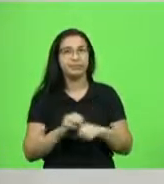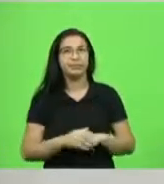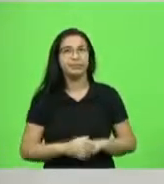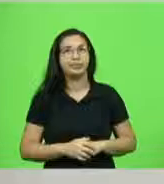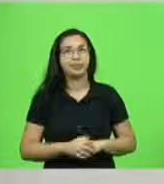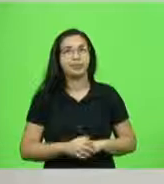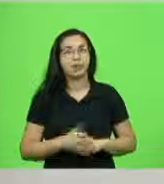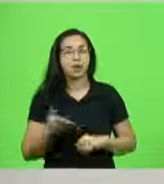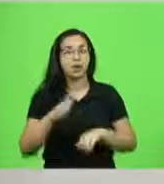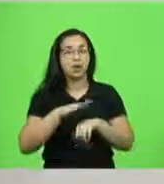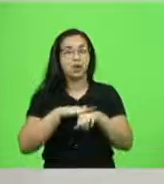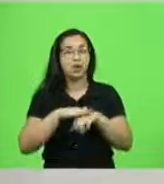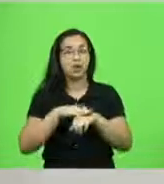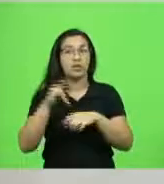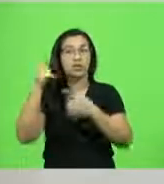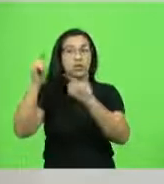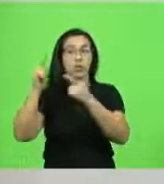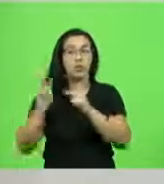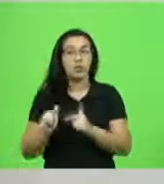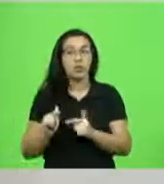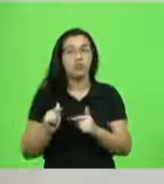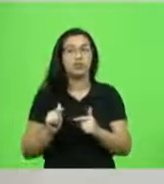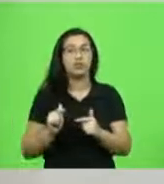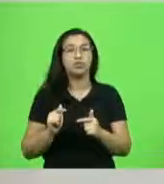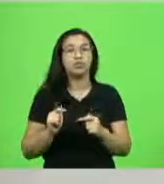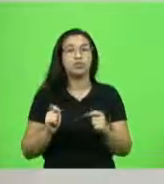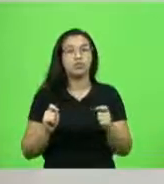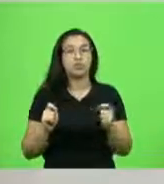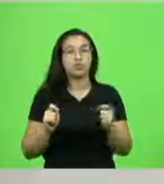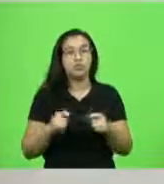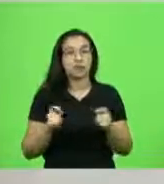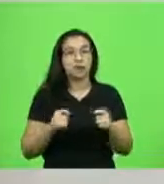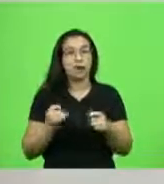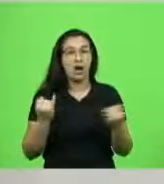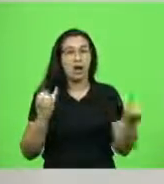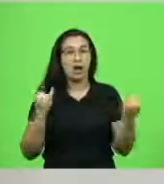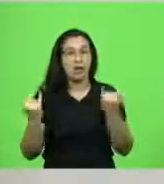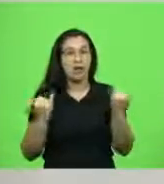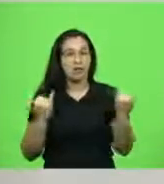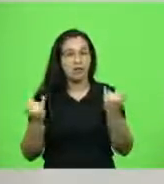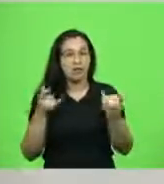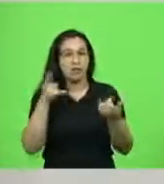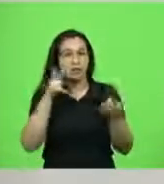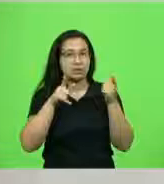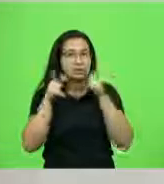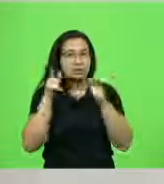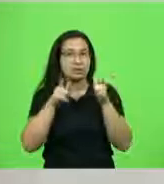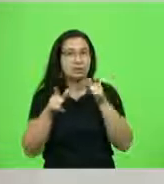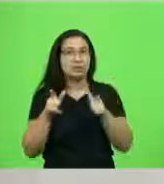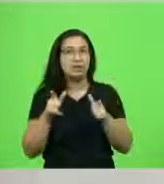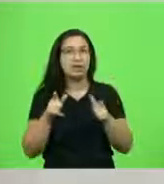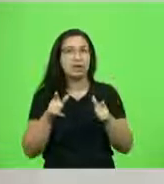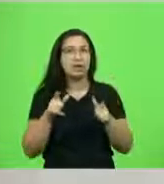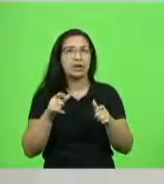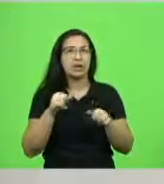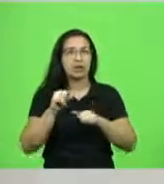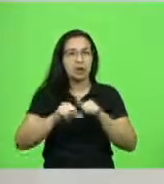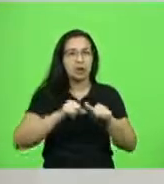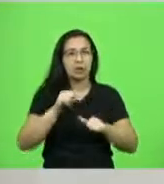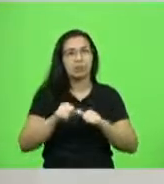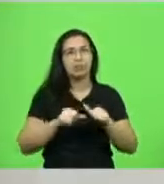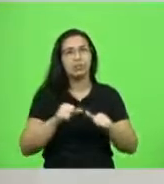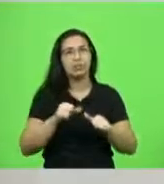ele conversa com os outros, vai pegando mais informações, vai se atualizando para chegar lá e fazer